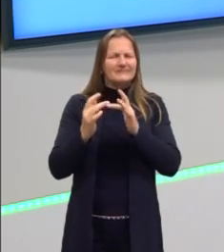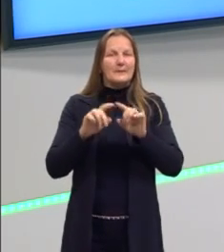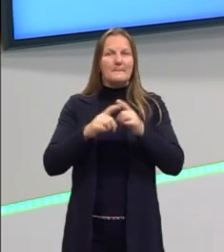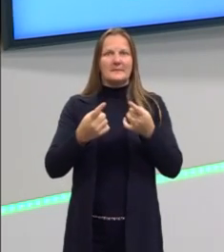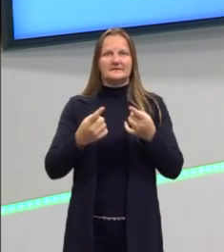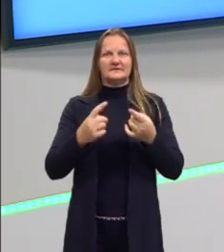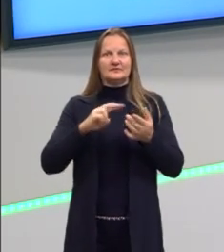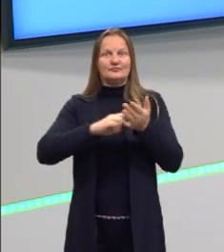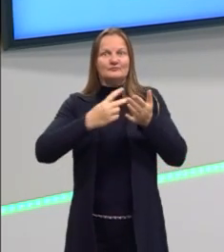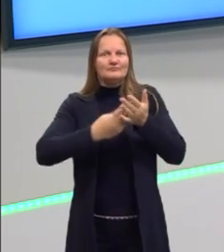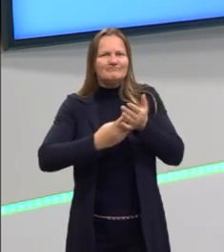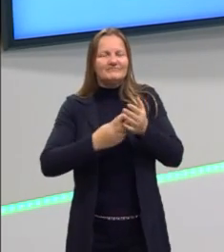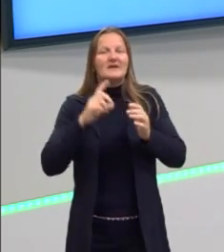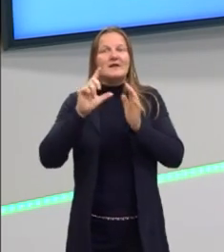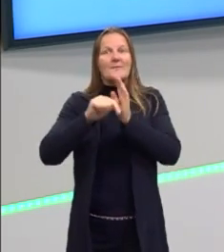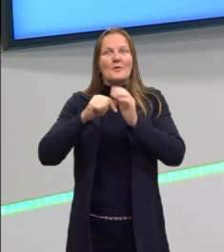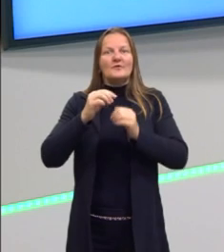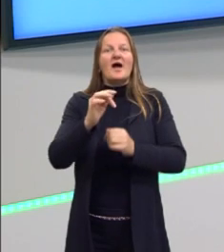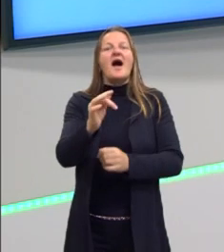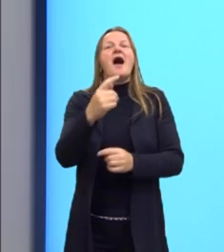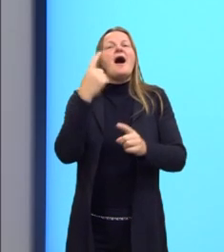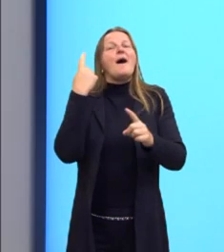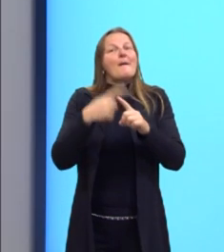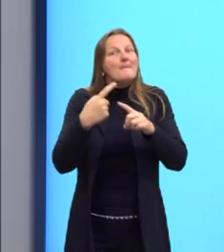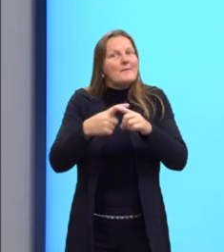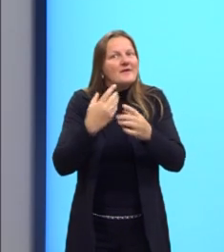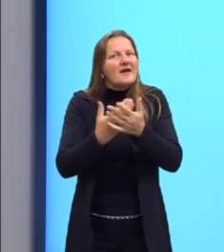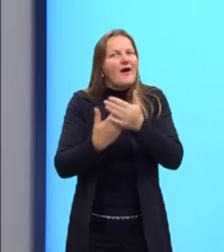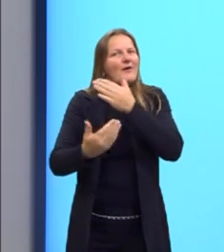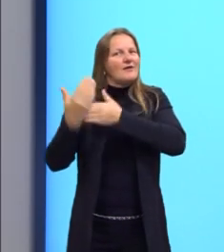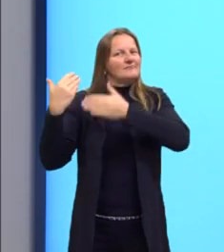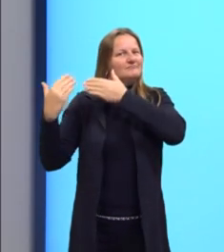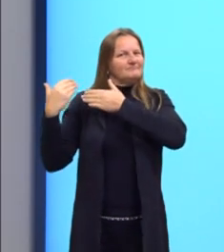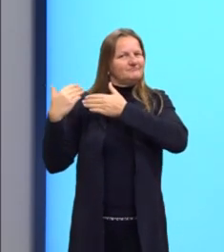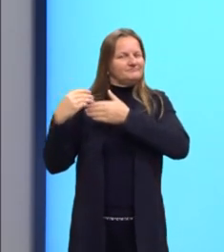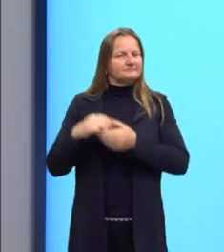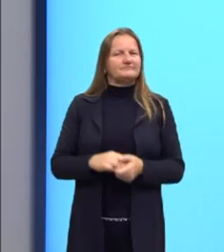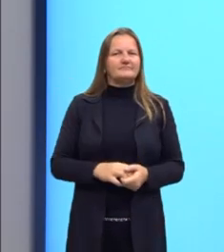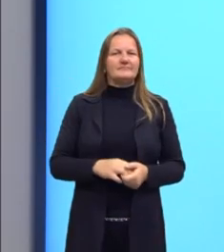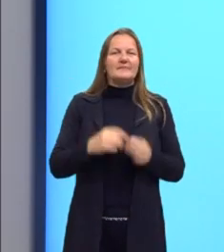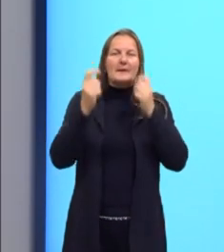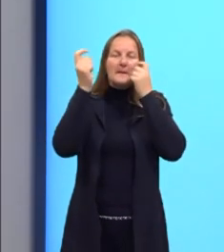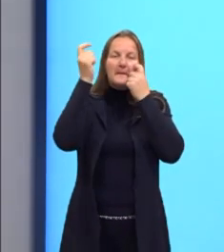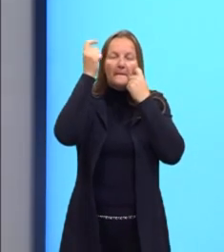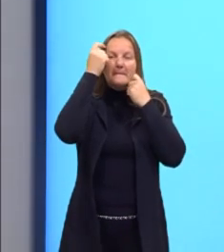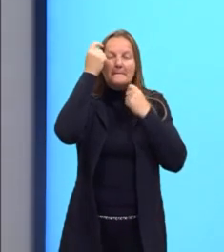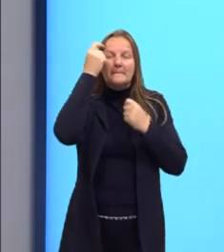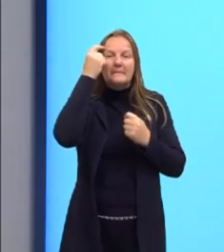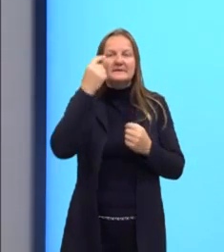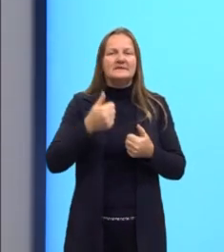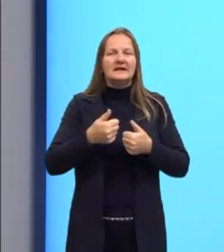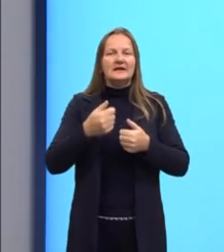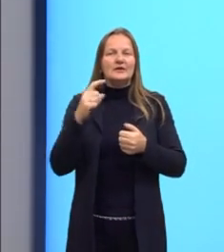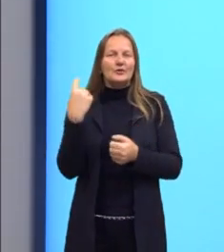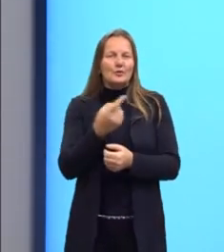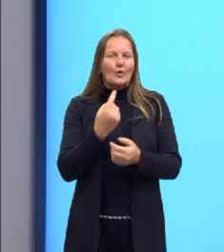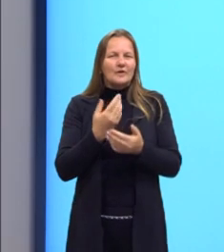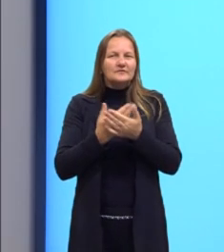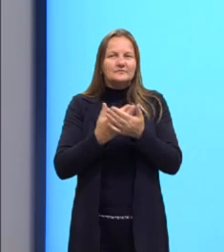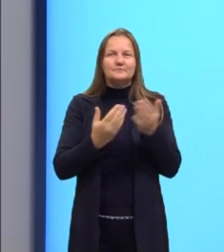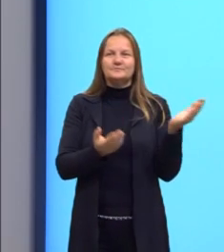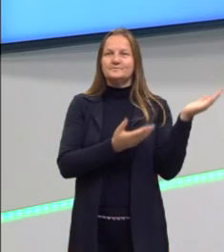Mas mais adiante vocês vão entender o porquê que eu trouxe esse assunto na aula. Vamos pensar um pouquinho o que a gente já comentou.